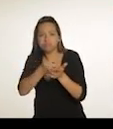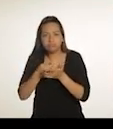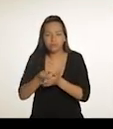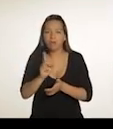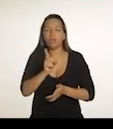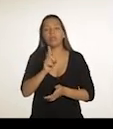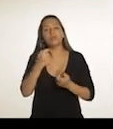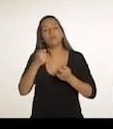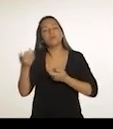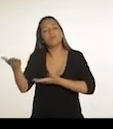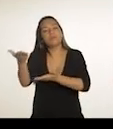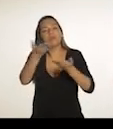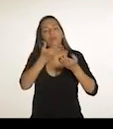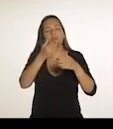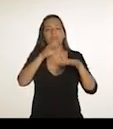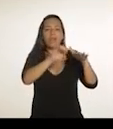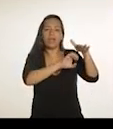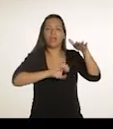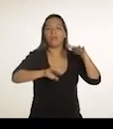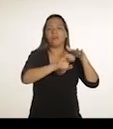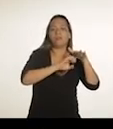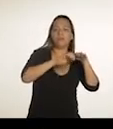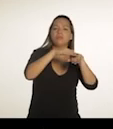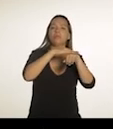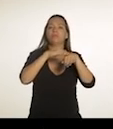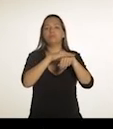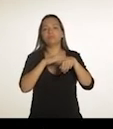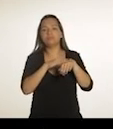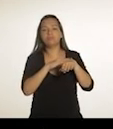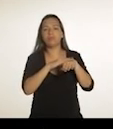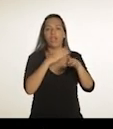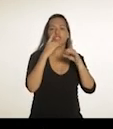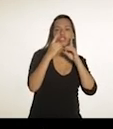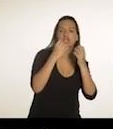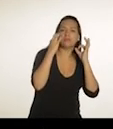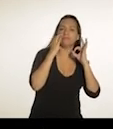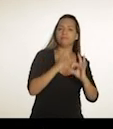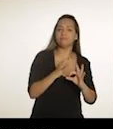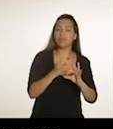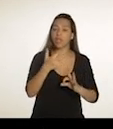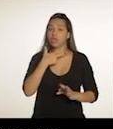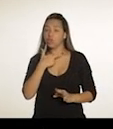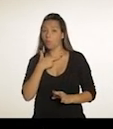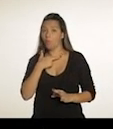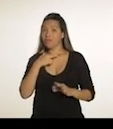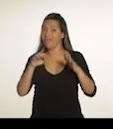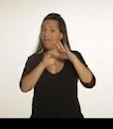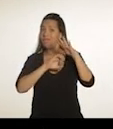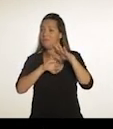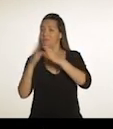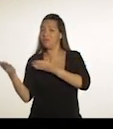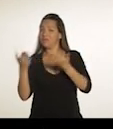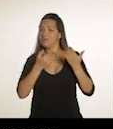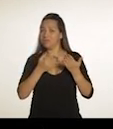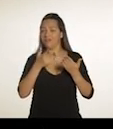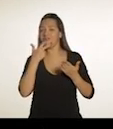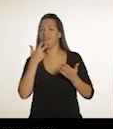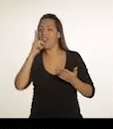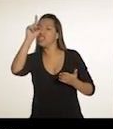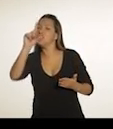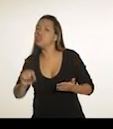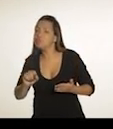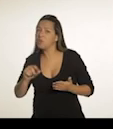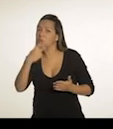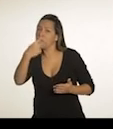Tem que chamar o empresariado para dialogar. Eu não posso chamar o empresário para financiar a campanha e dizer que o retorno dele vai ser pagar menos